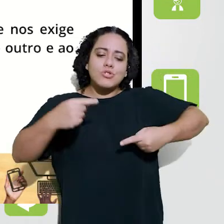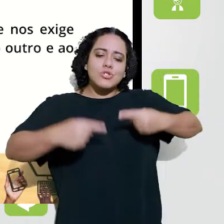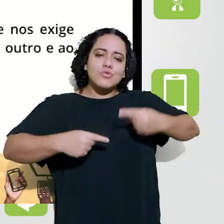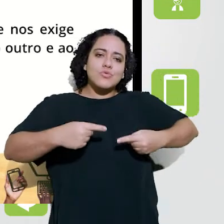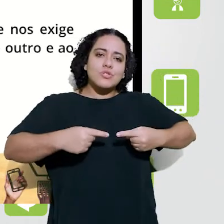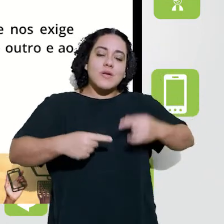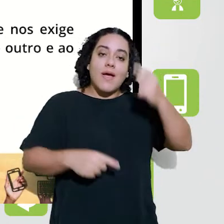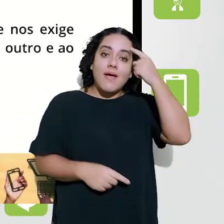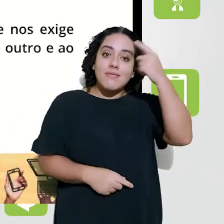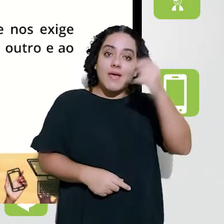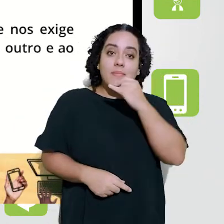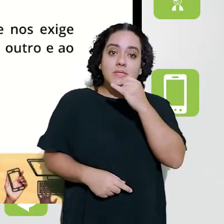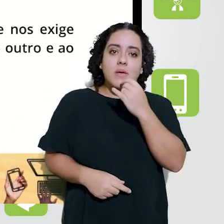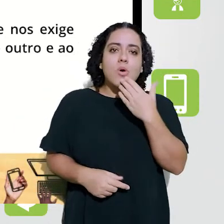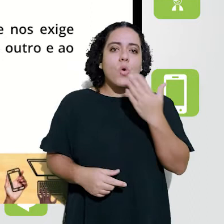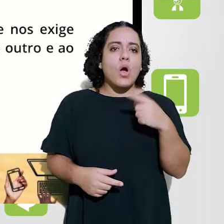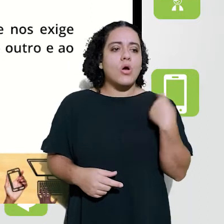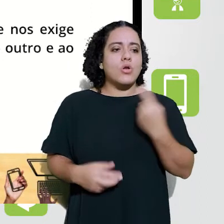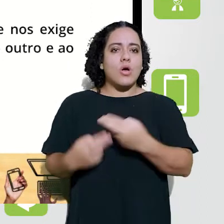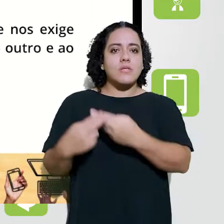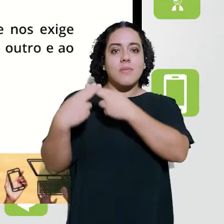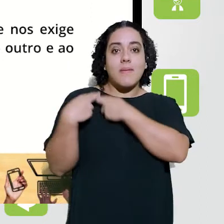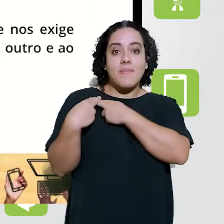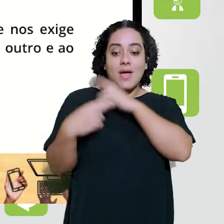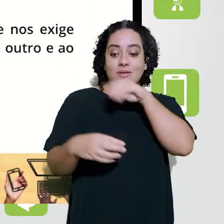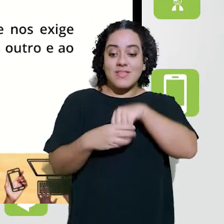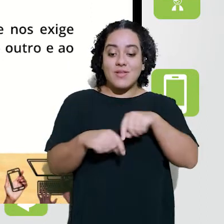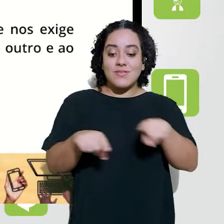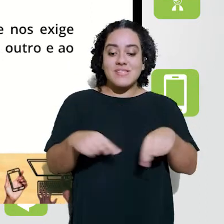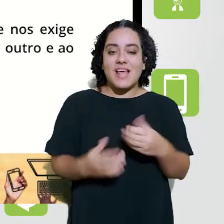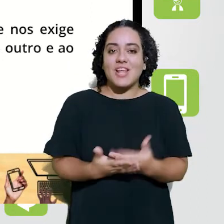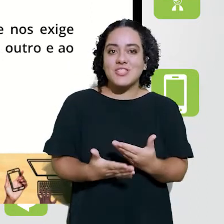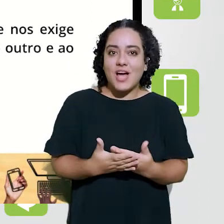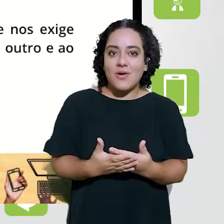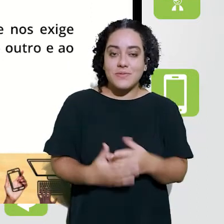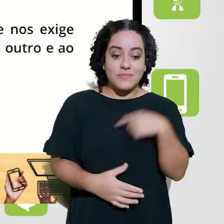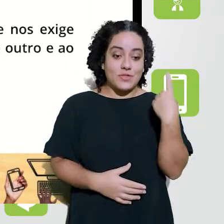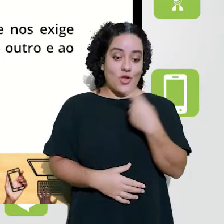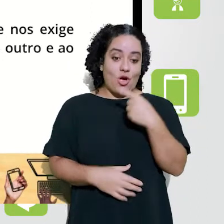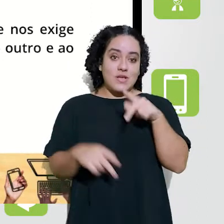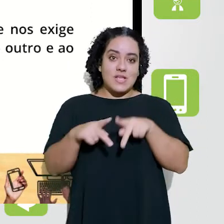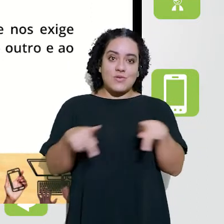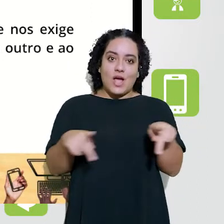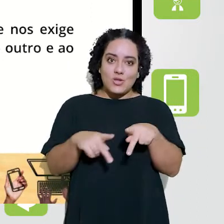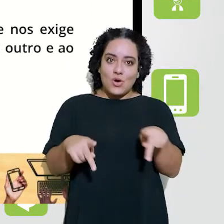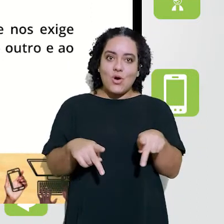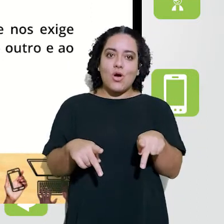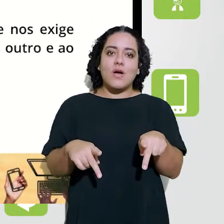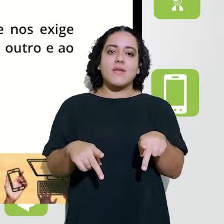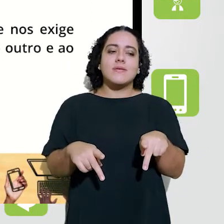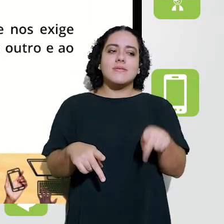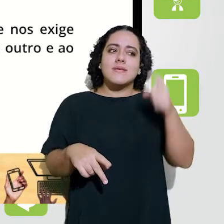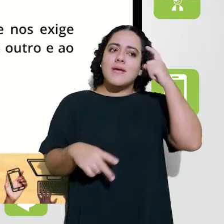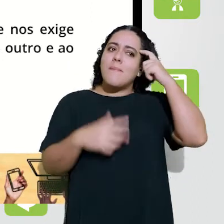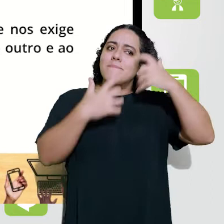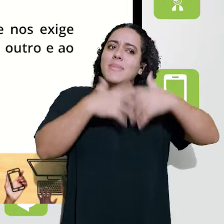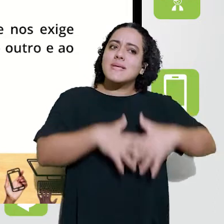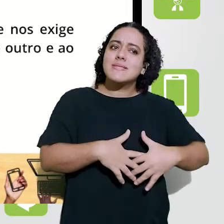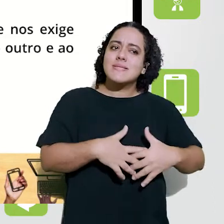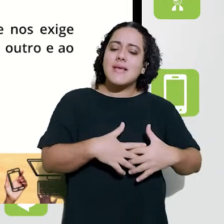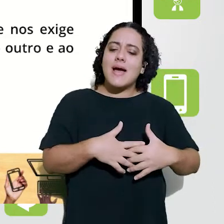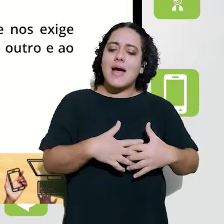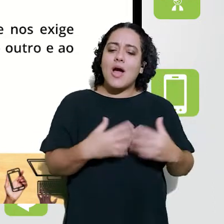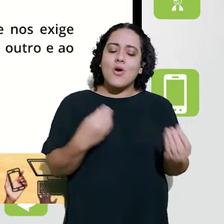problematizar junto com vocês essa ideia de qual é o nosso papel na gestão da sala de aula. Enquanto educadores,